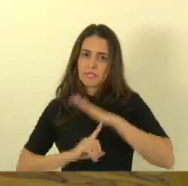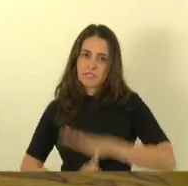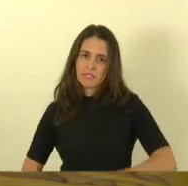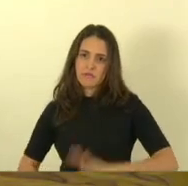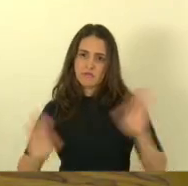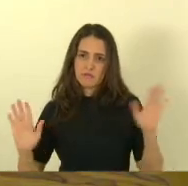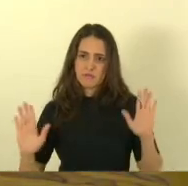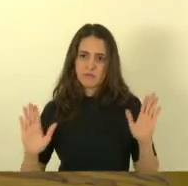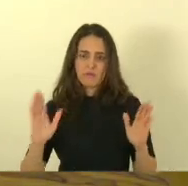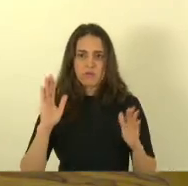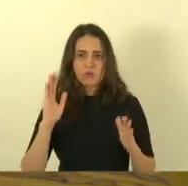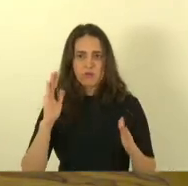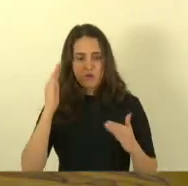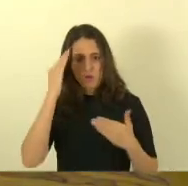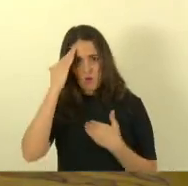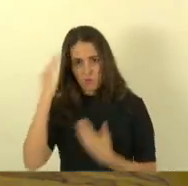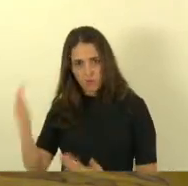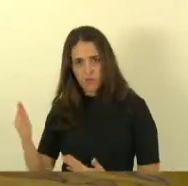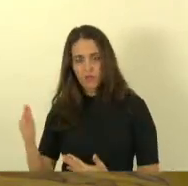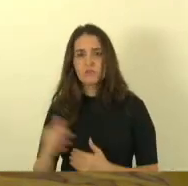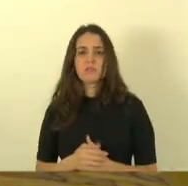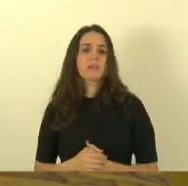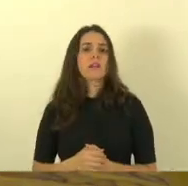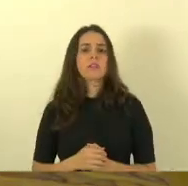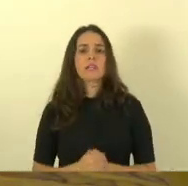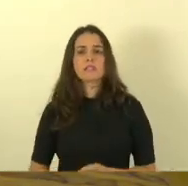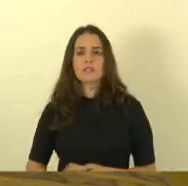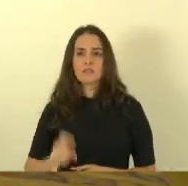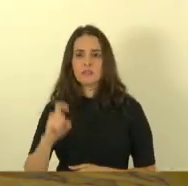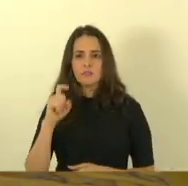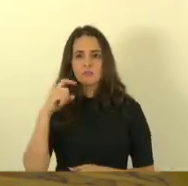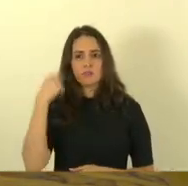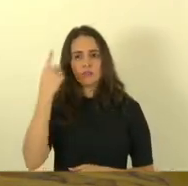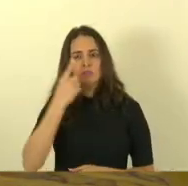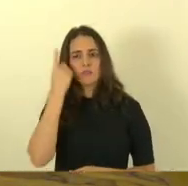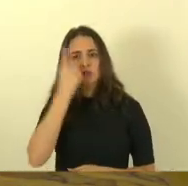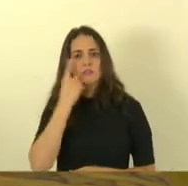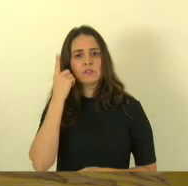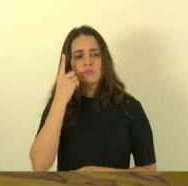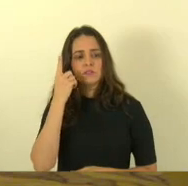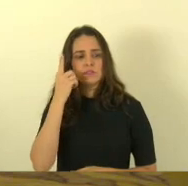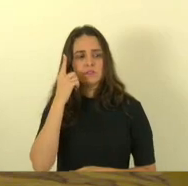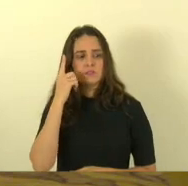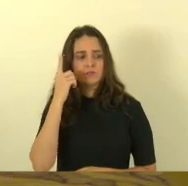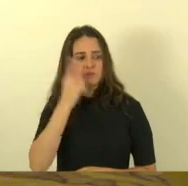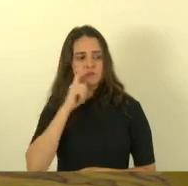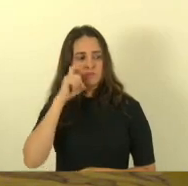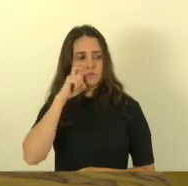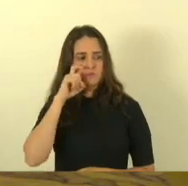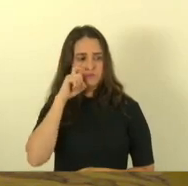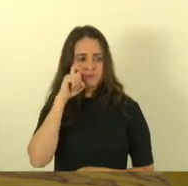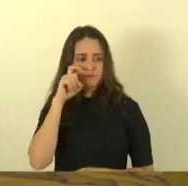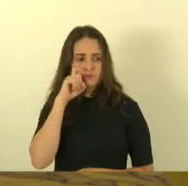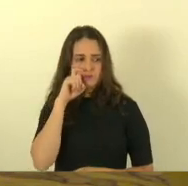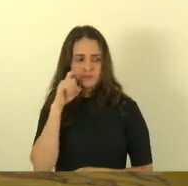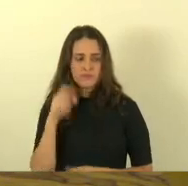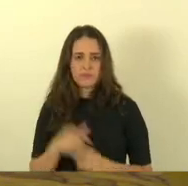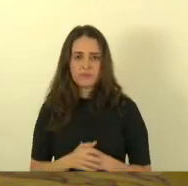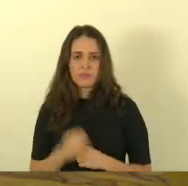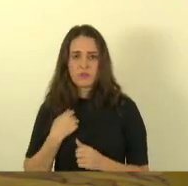obrigado pela ajuda deputado Deninho eu não conheço a vida dessa cidadã mas eu também vou me somar